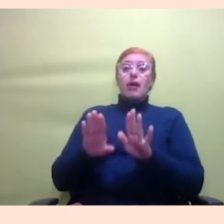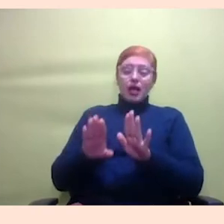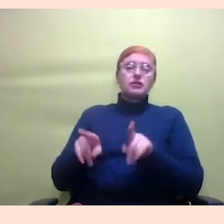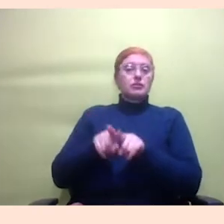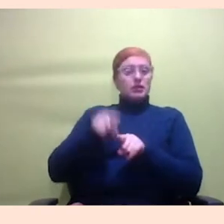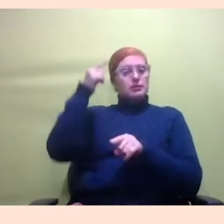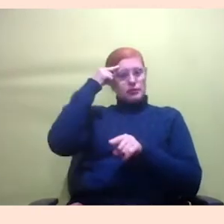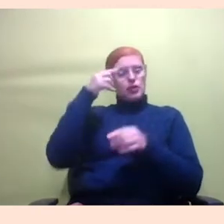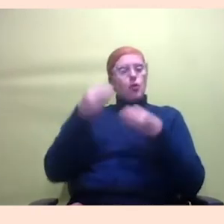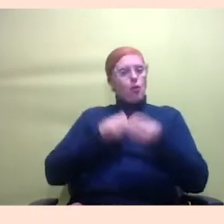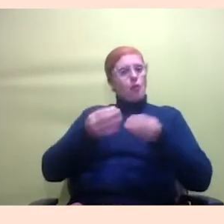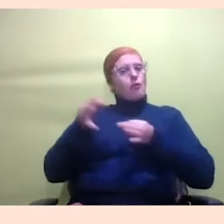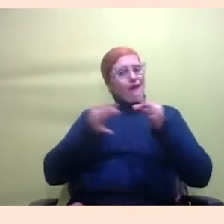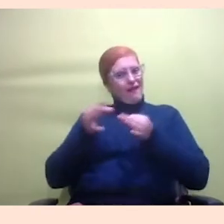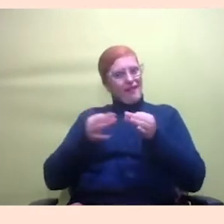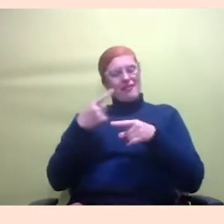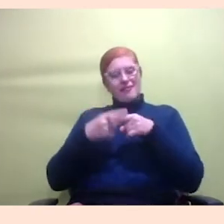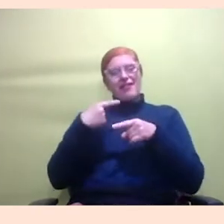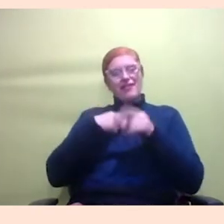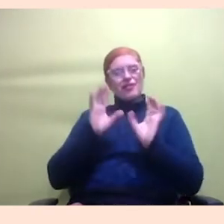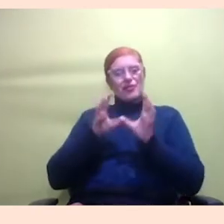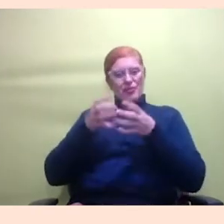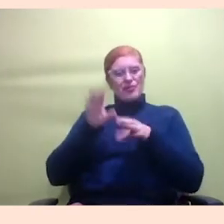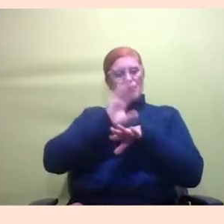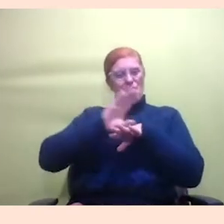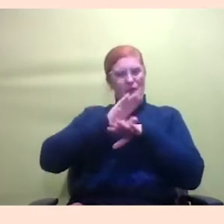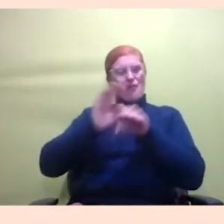até porque eu sou da rede eu dei um curso de segurança e